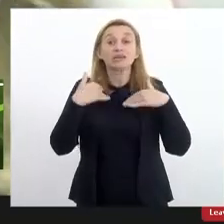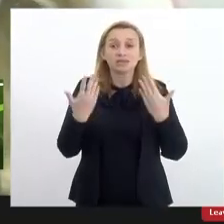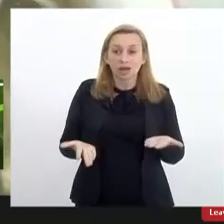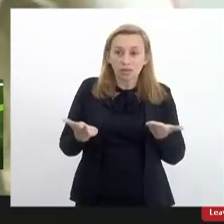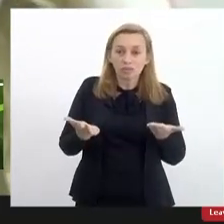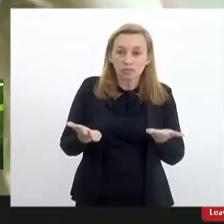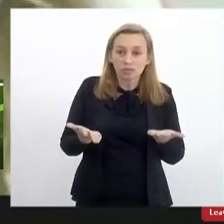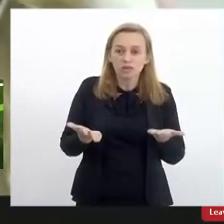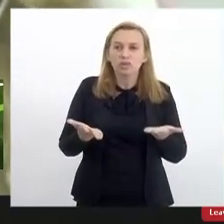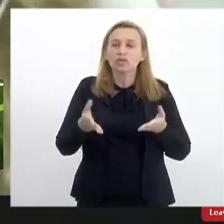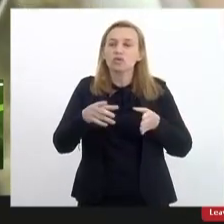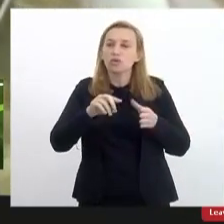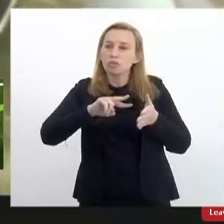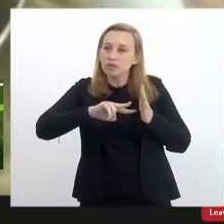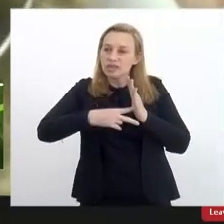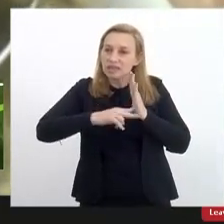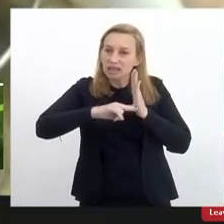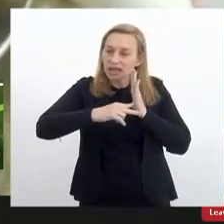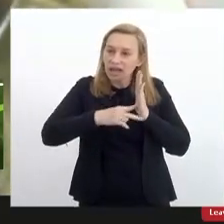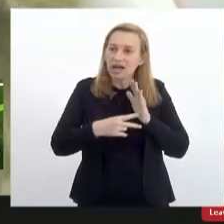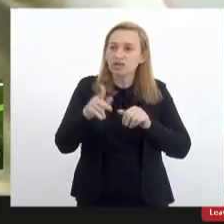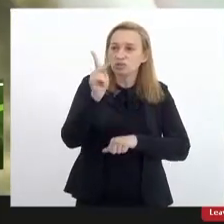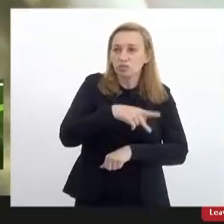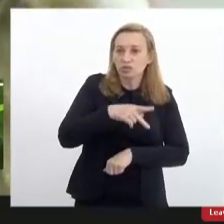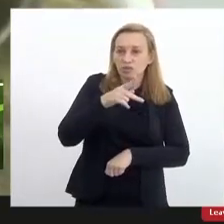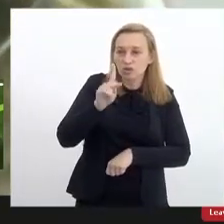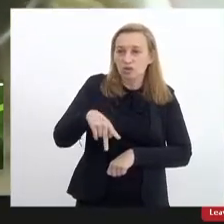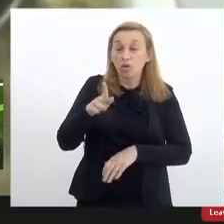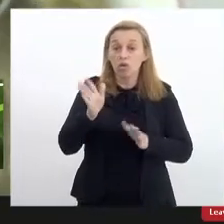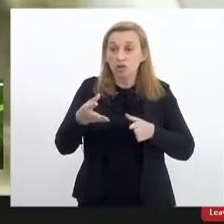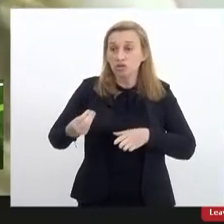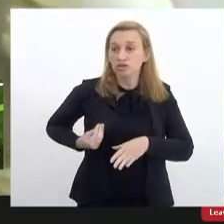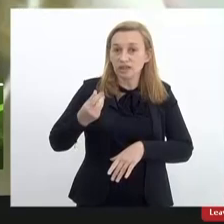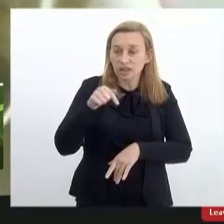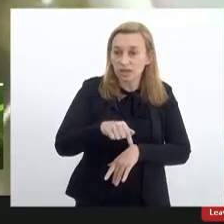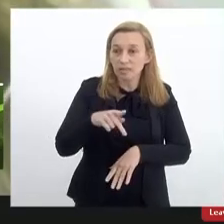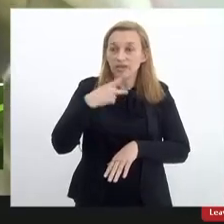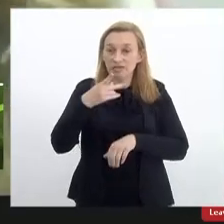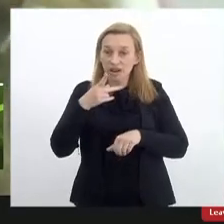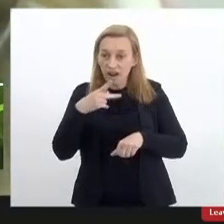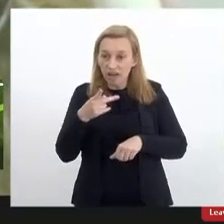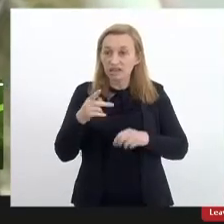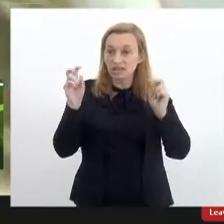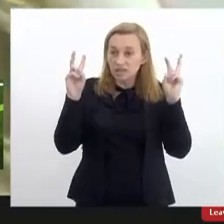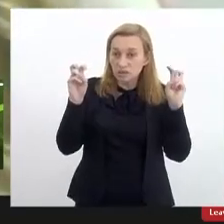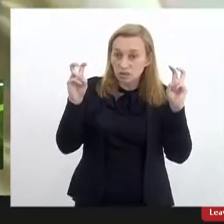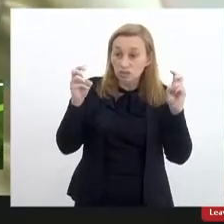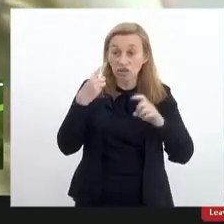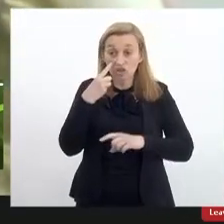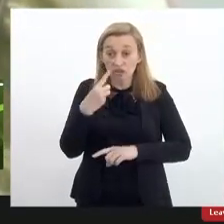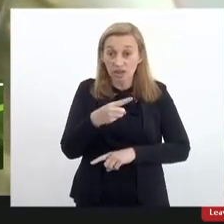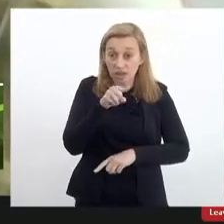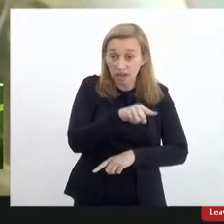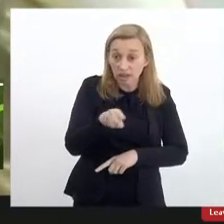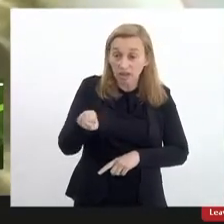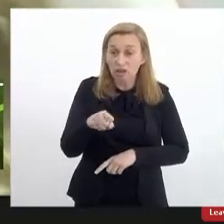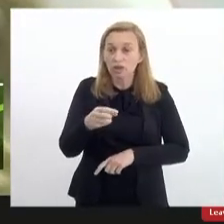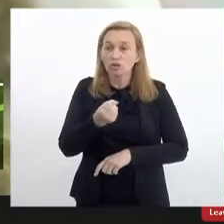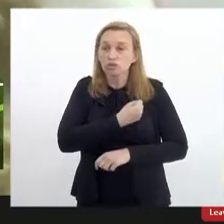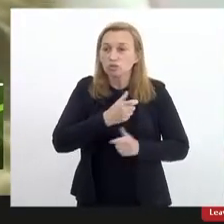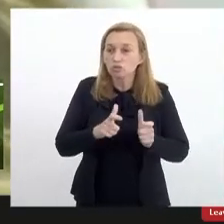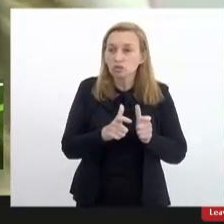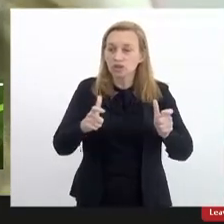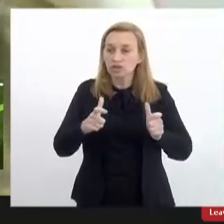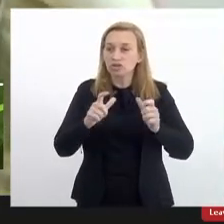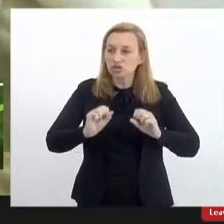assim, como Sindicato dos Professores, hoje eu venho aqui falar pra vocês dessa conjuntura que a gente vê aí uma demanda de concentração